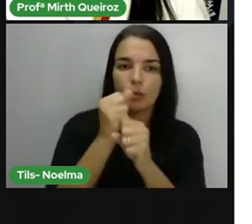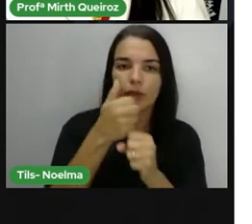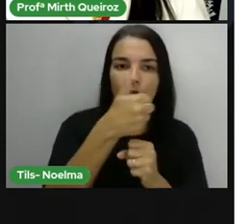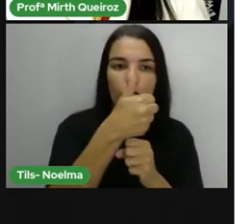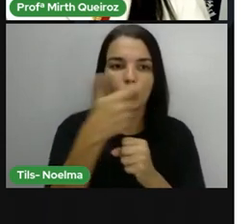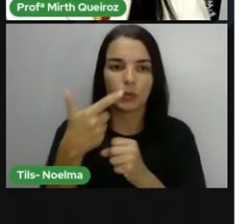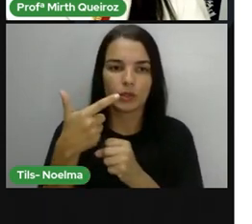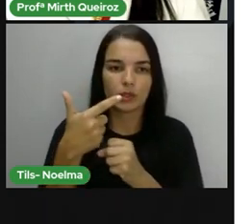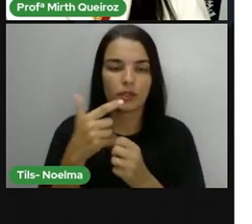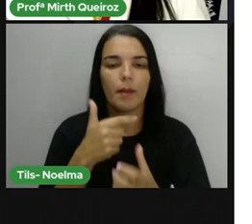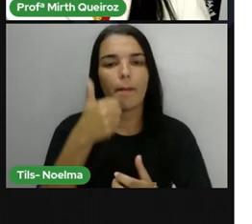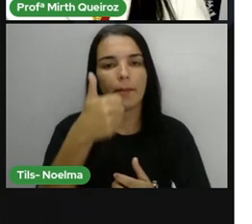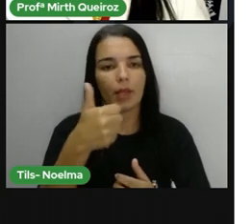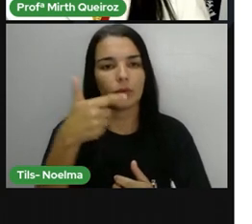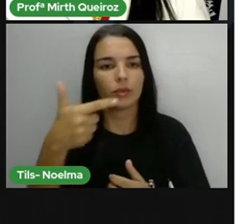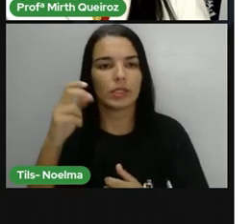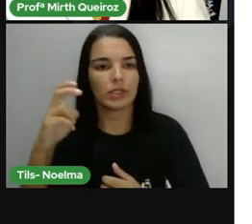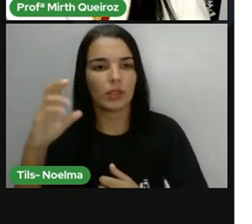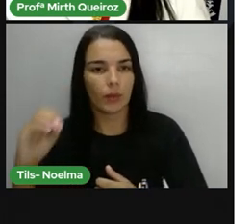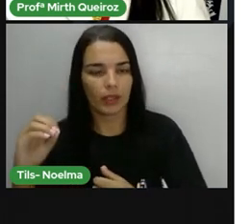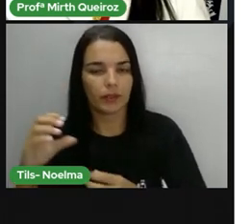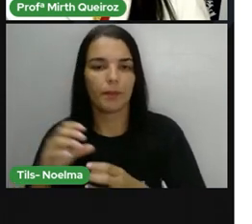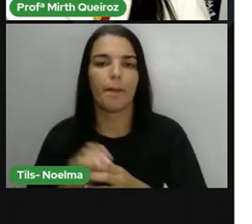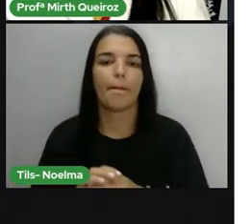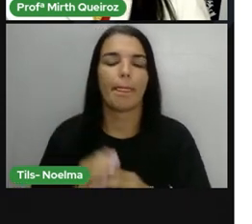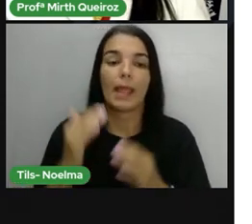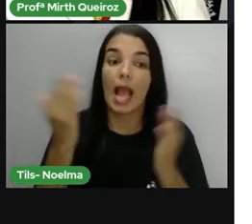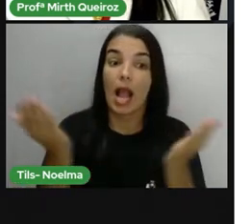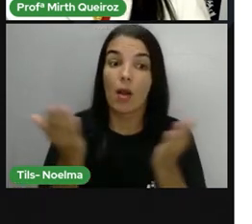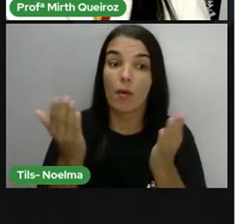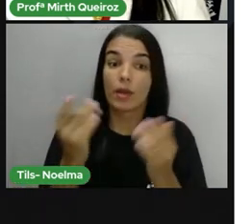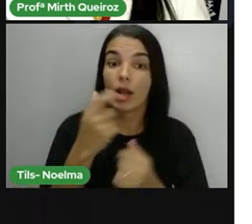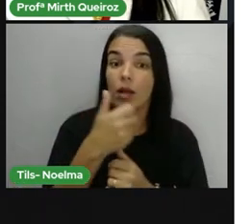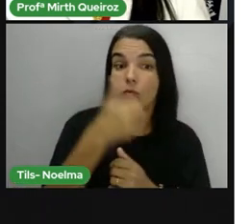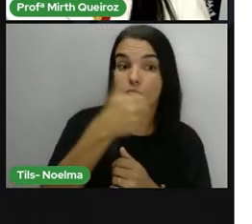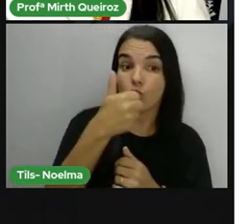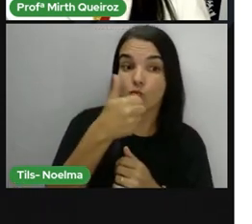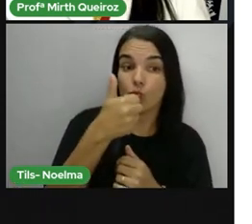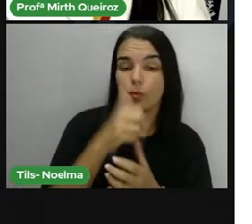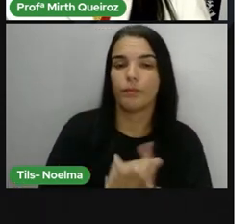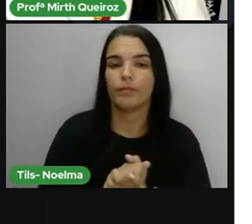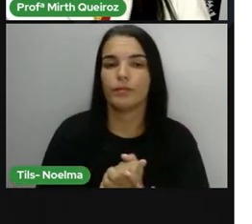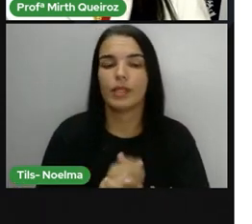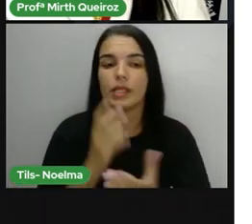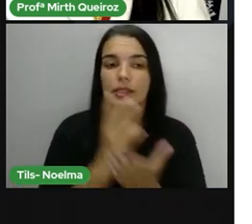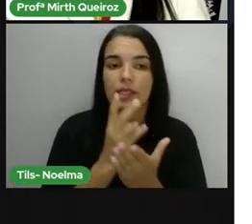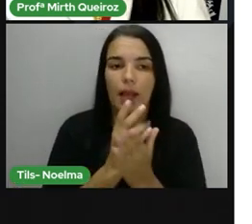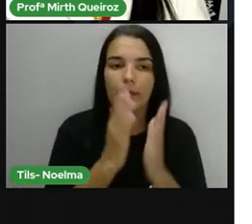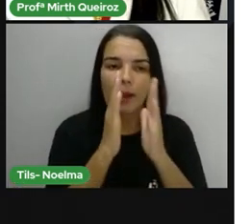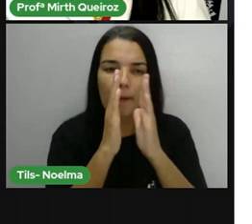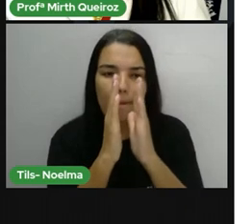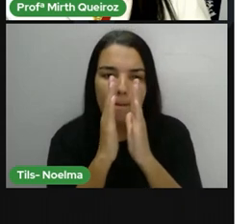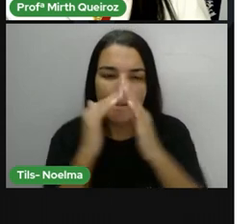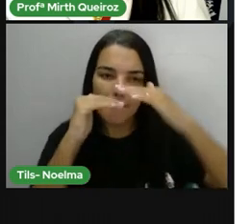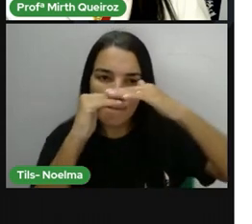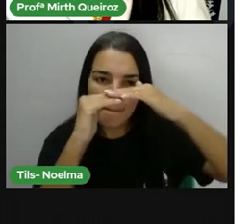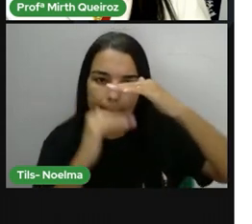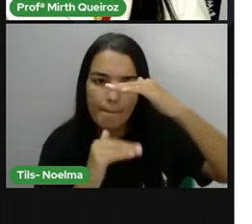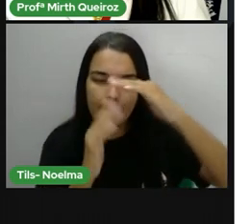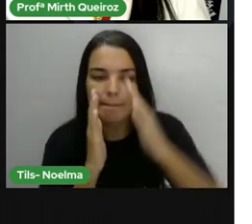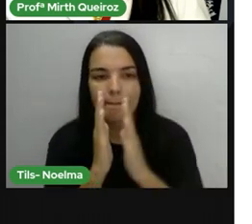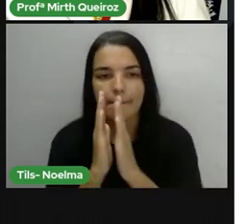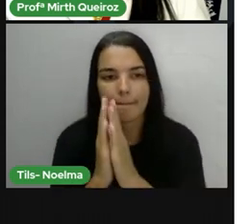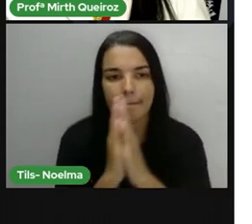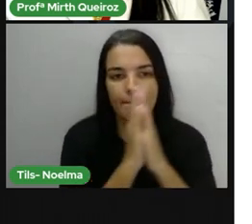12. Ficou 1250. Agora é a vez de multiplicar o 1. Lembrando que sempre tem que deixar esse